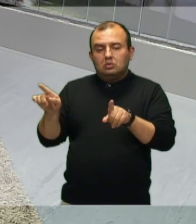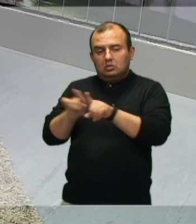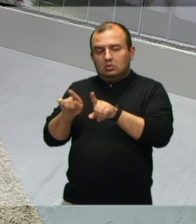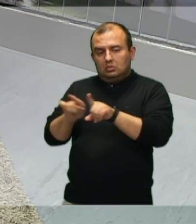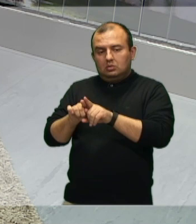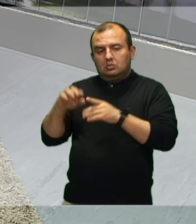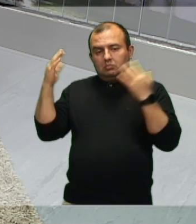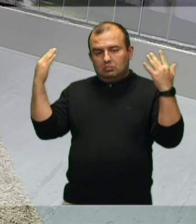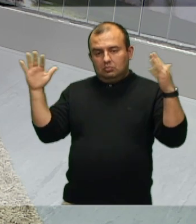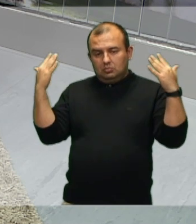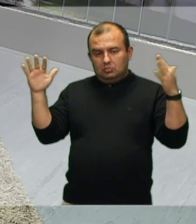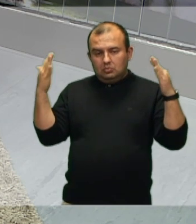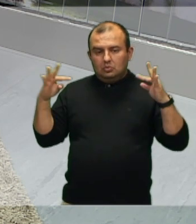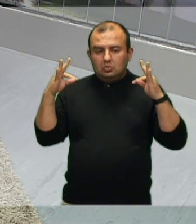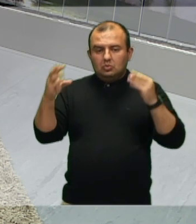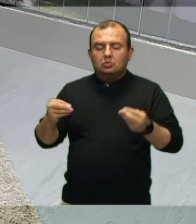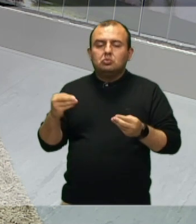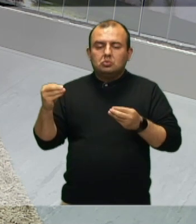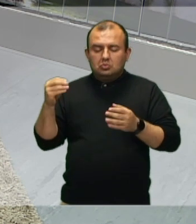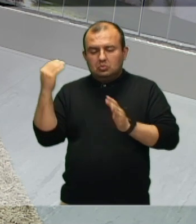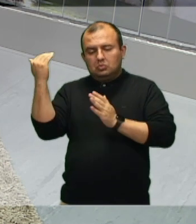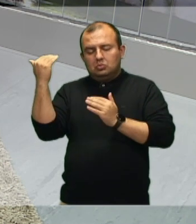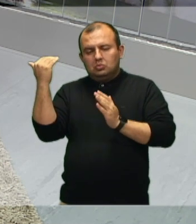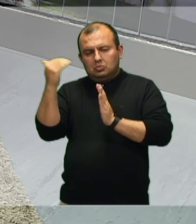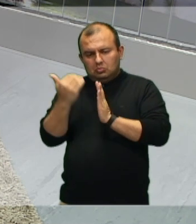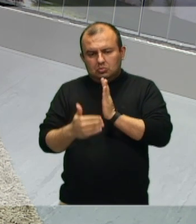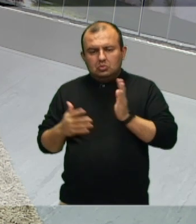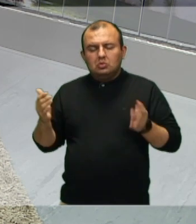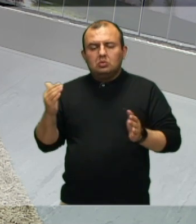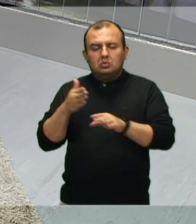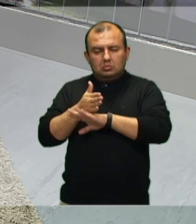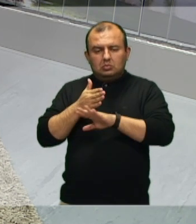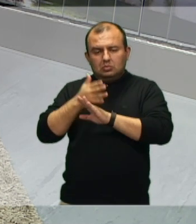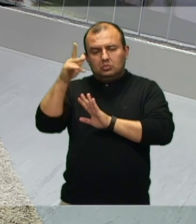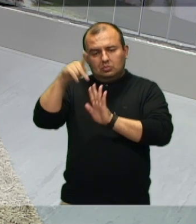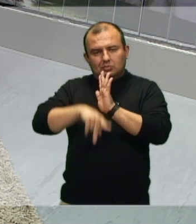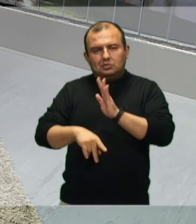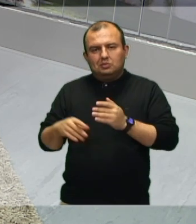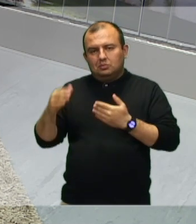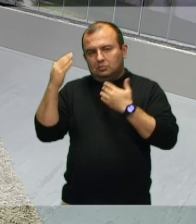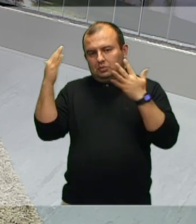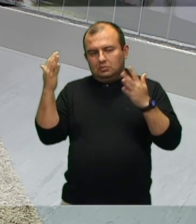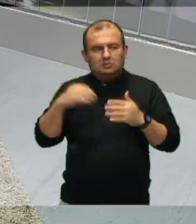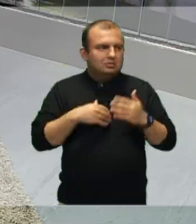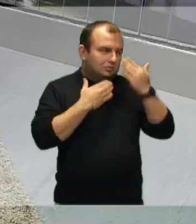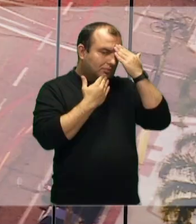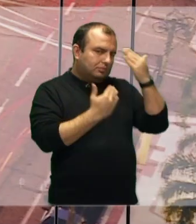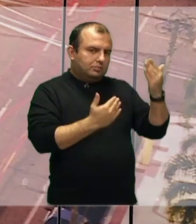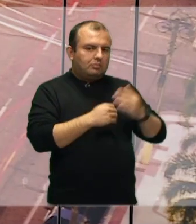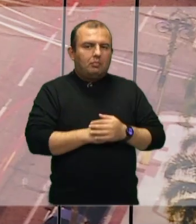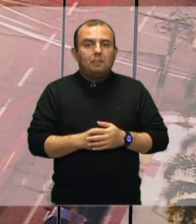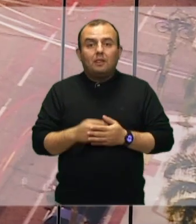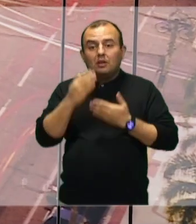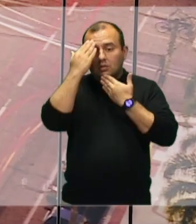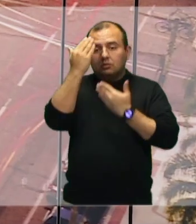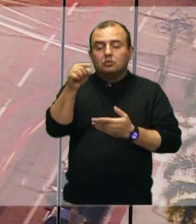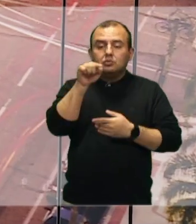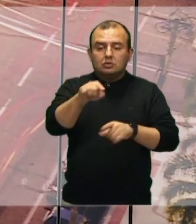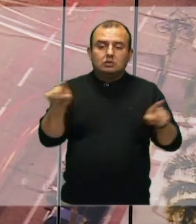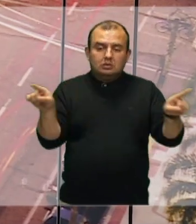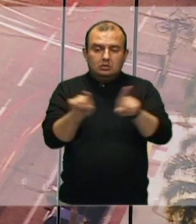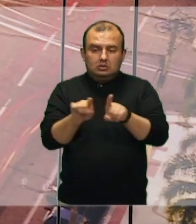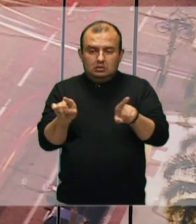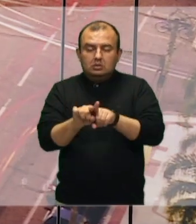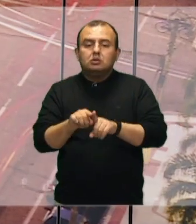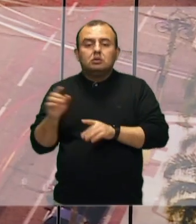parabéns por todas as iniciativas e pela participação nesse projeto, Ricardo. Muito obrigado. Obrigado a você